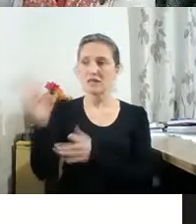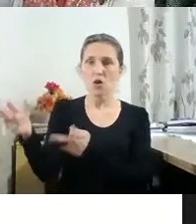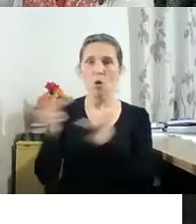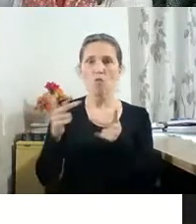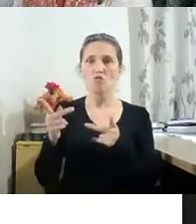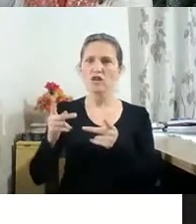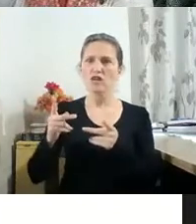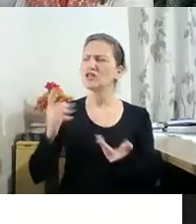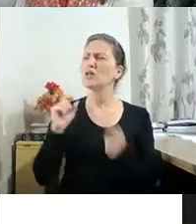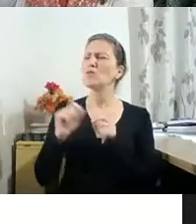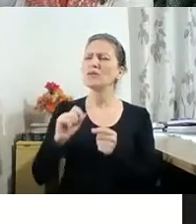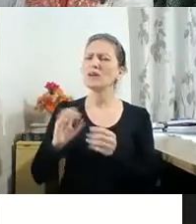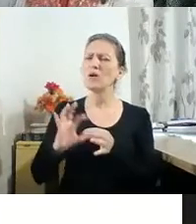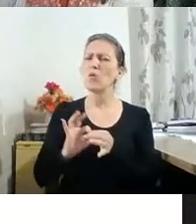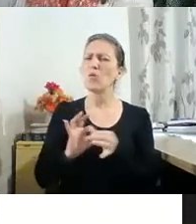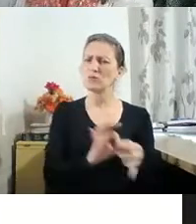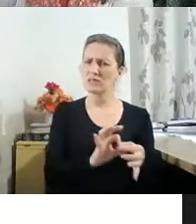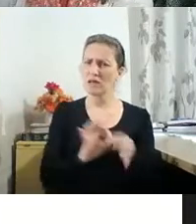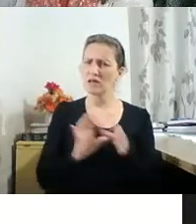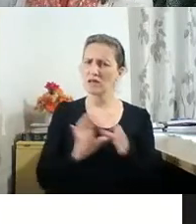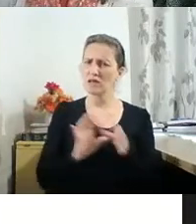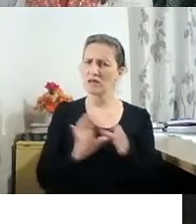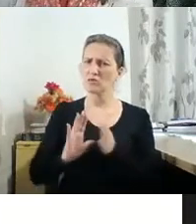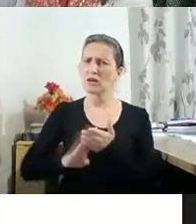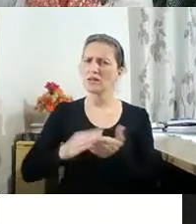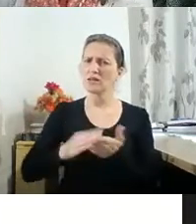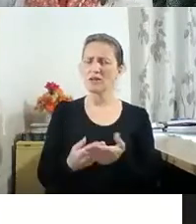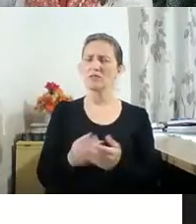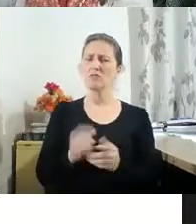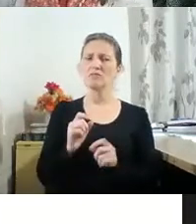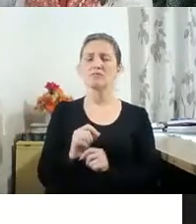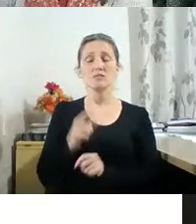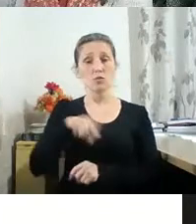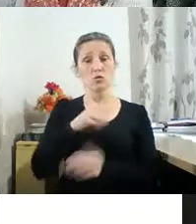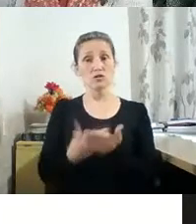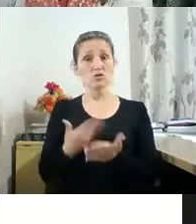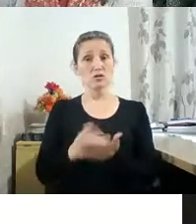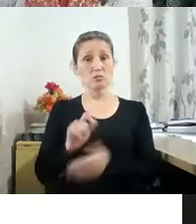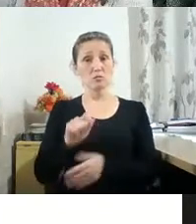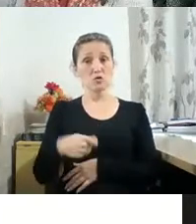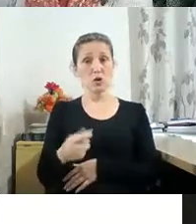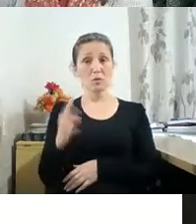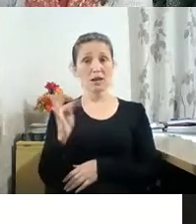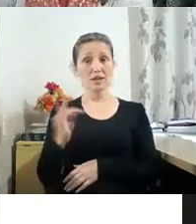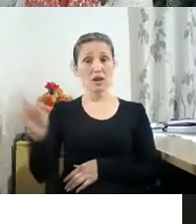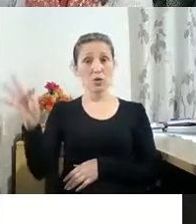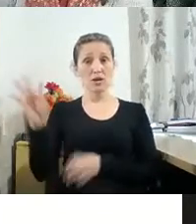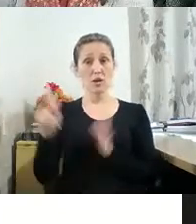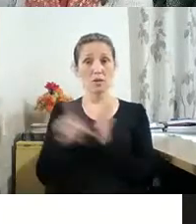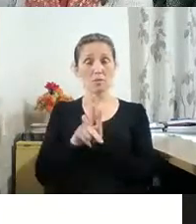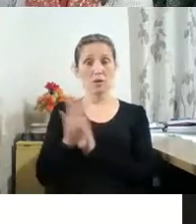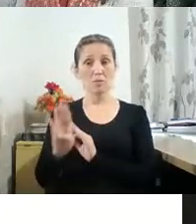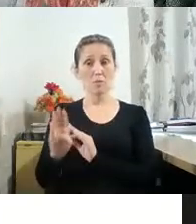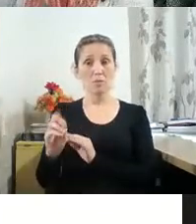Então, o que nós estudamos sobre a teoria de Boris, a gente tem na imagem do